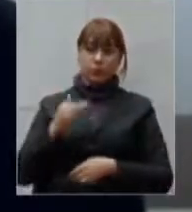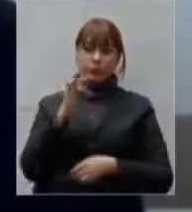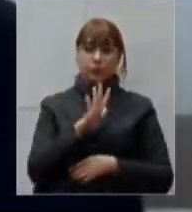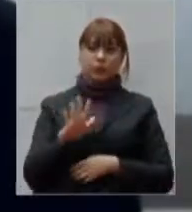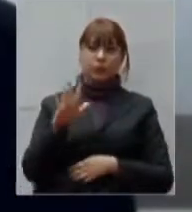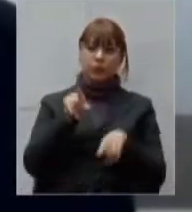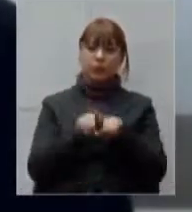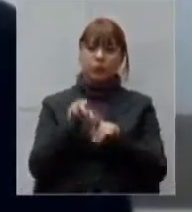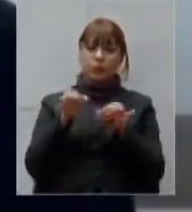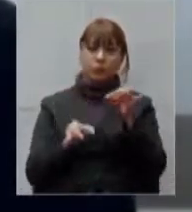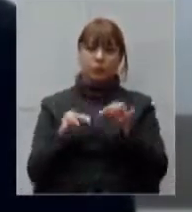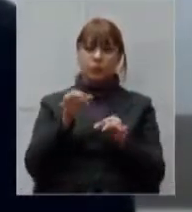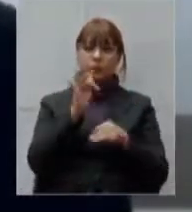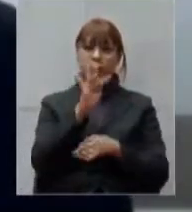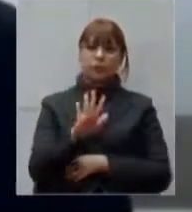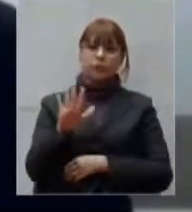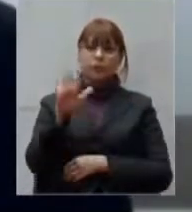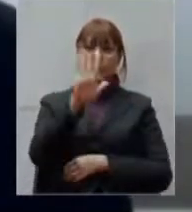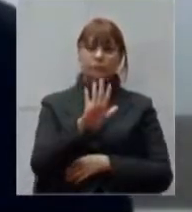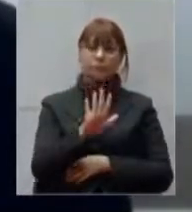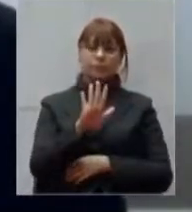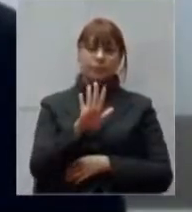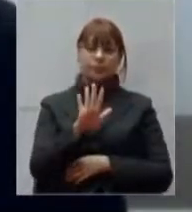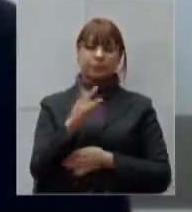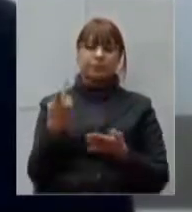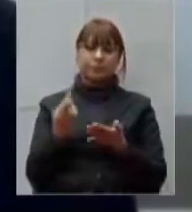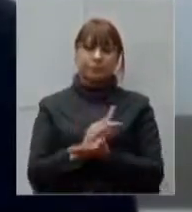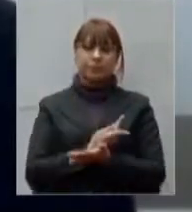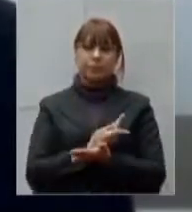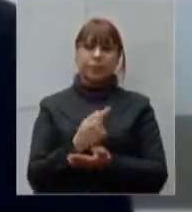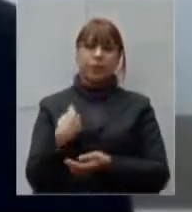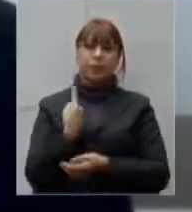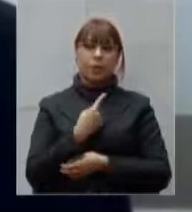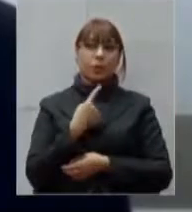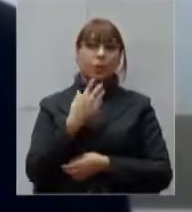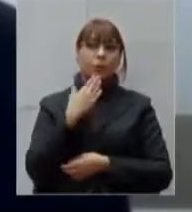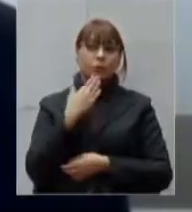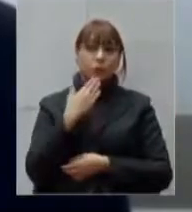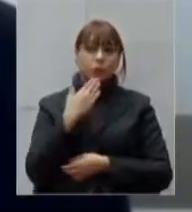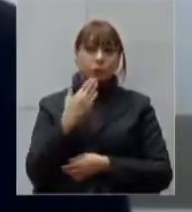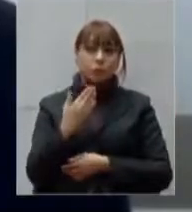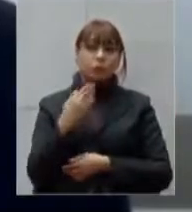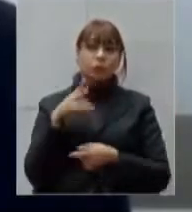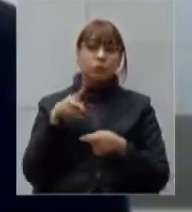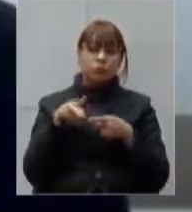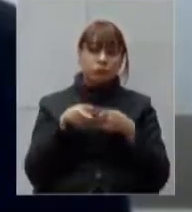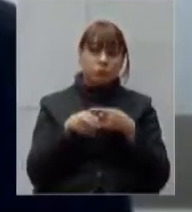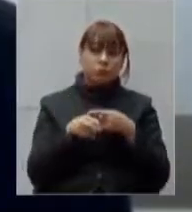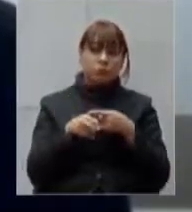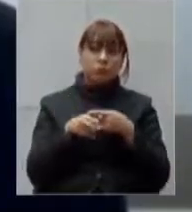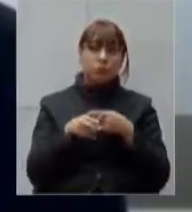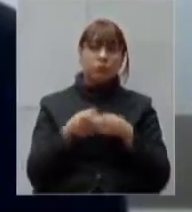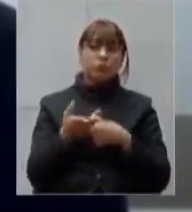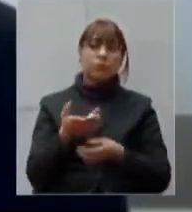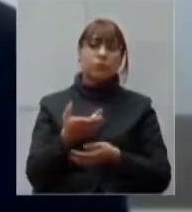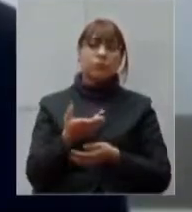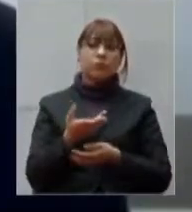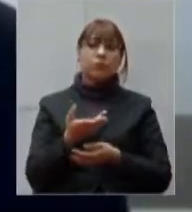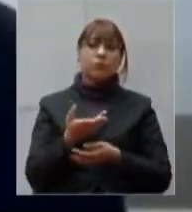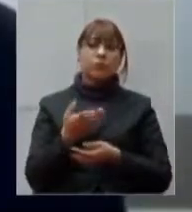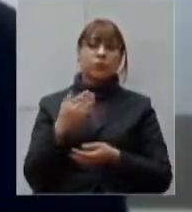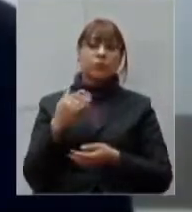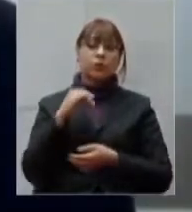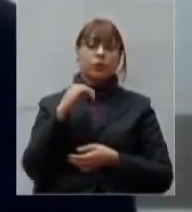que chegamos ao ponto de pedir a suspeição de um juiz federal que entrou no